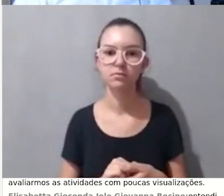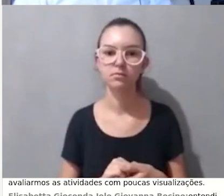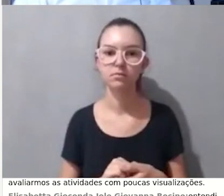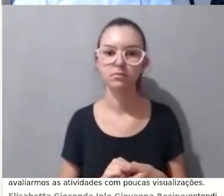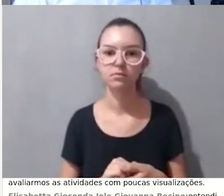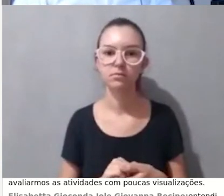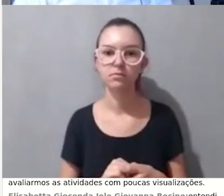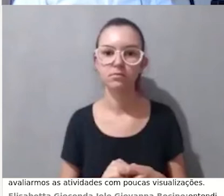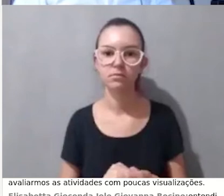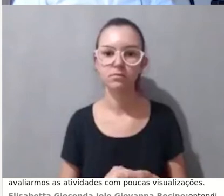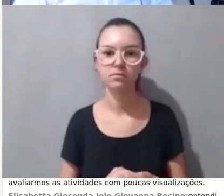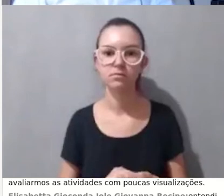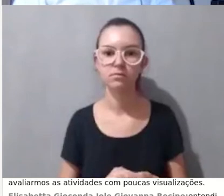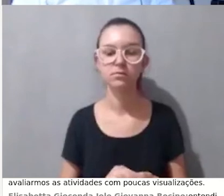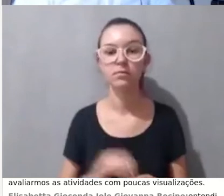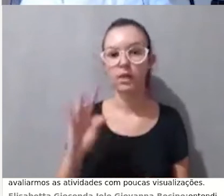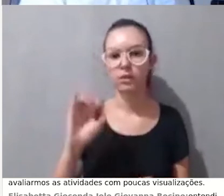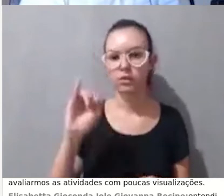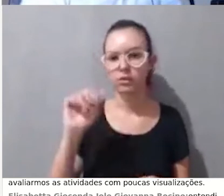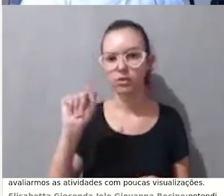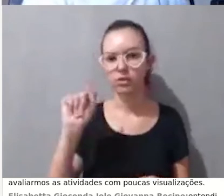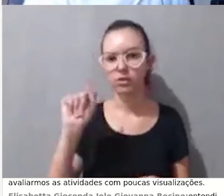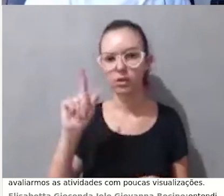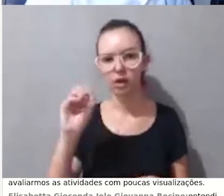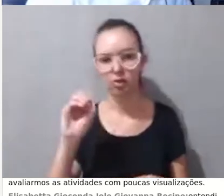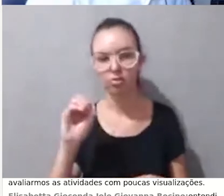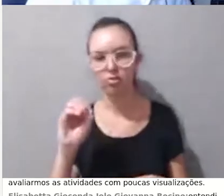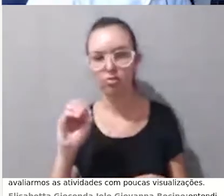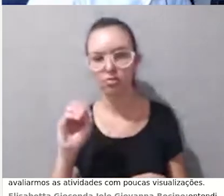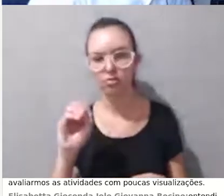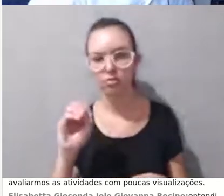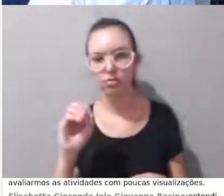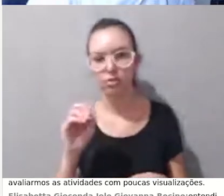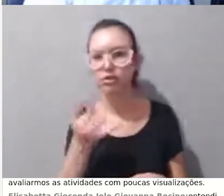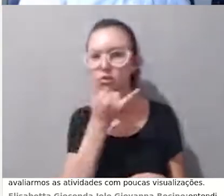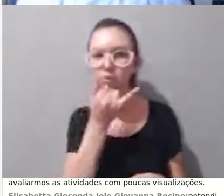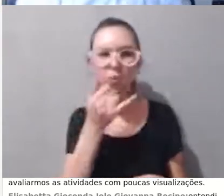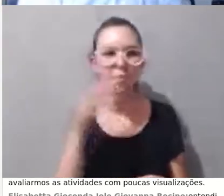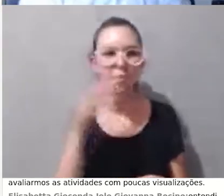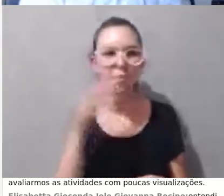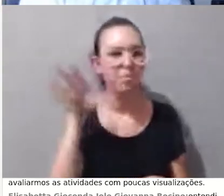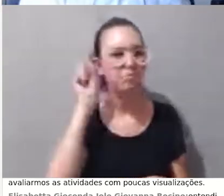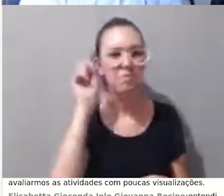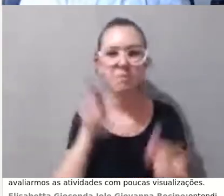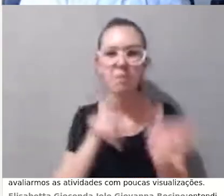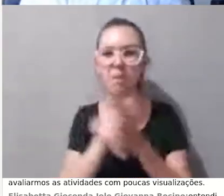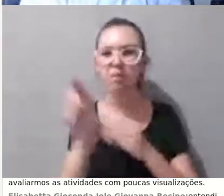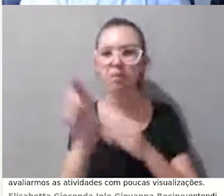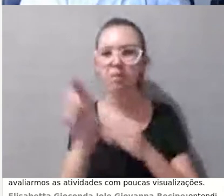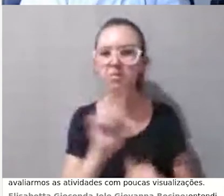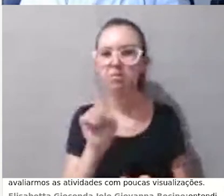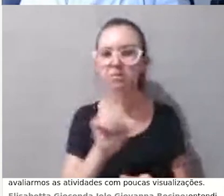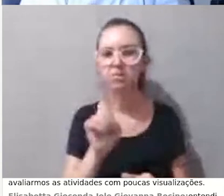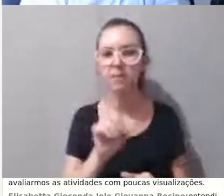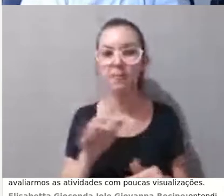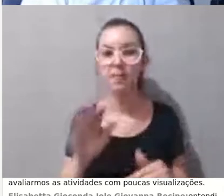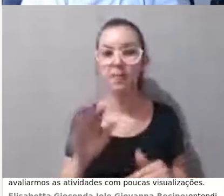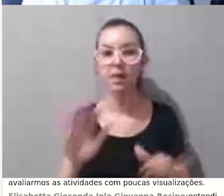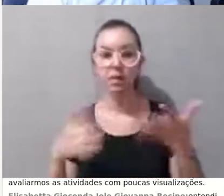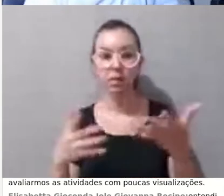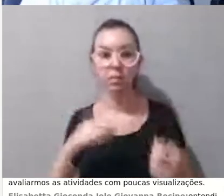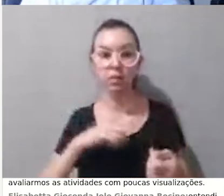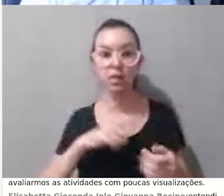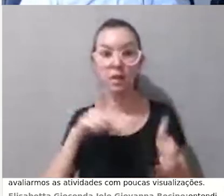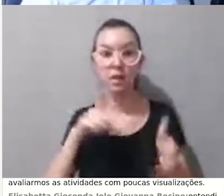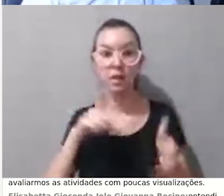Bom, Tiago? Oi, desculpa, eu não ouvi a pergunta. Então, tem algumas perguntas aqui que eu vou fazer e a